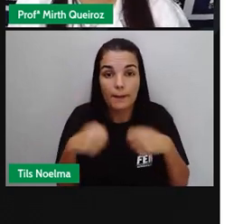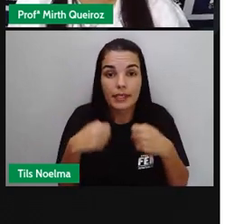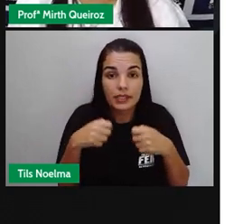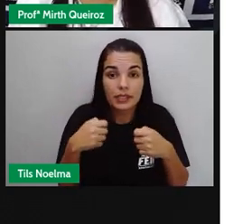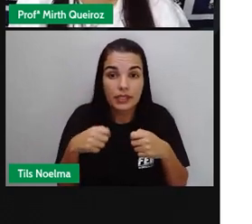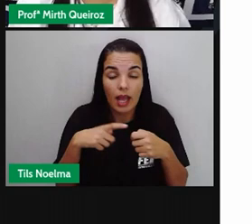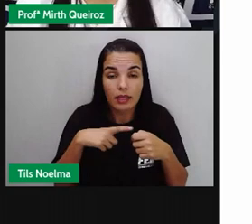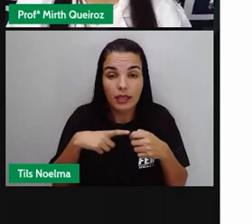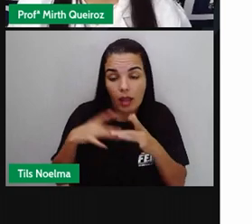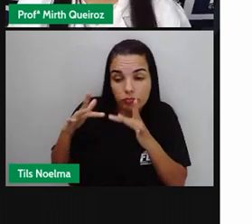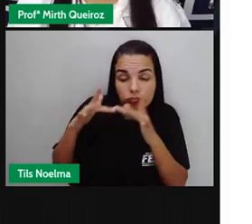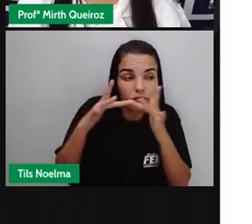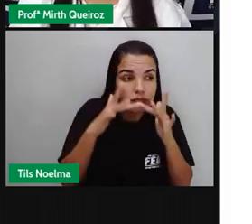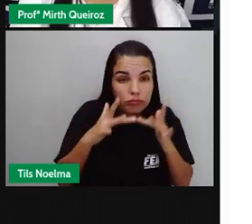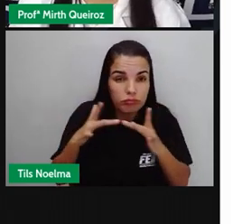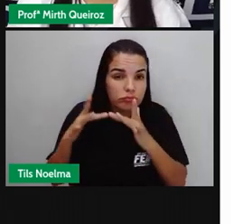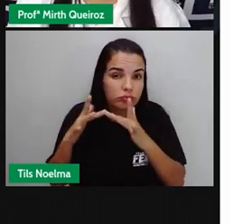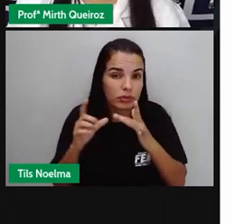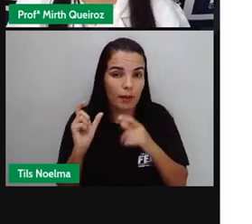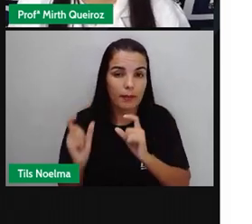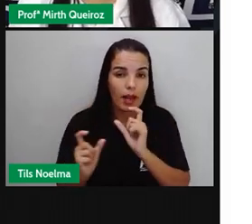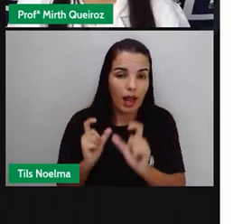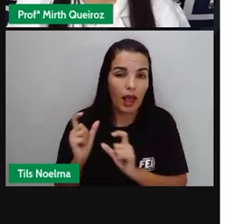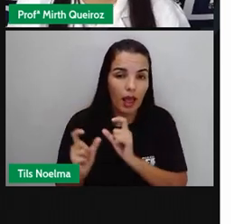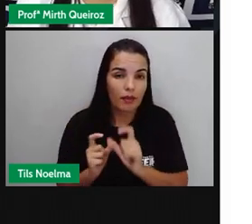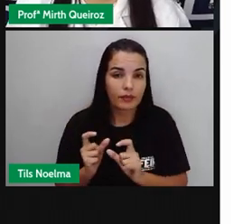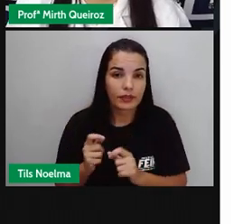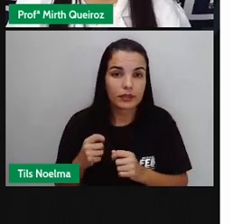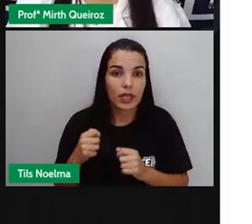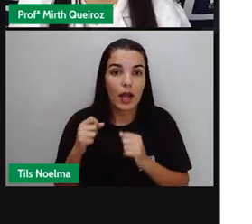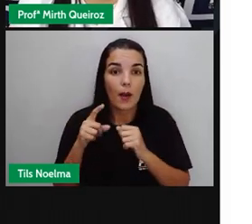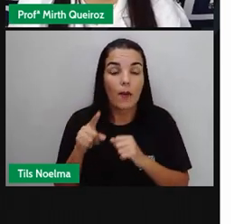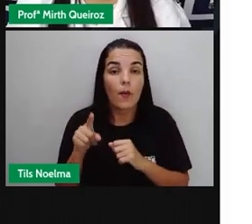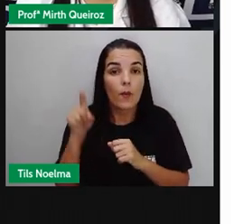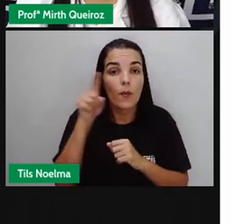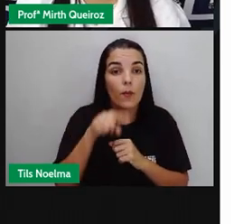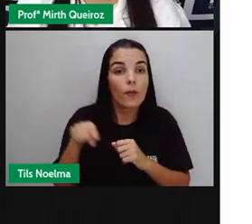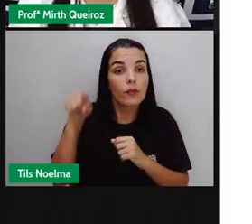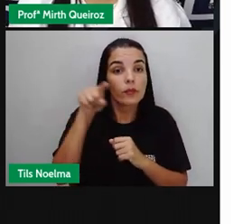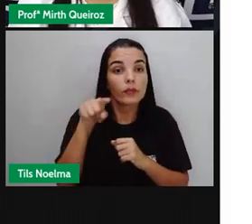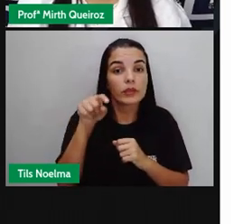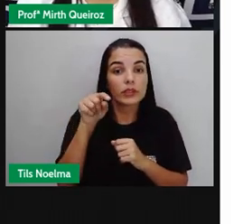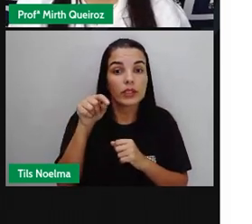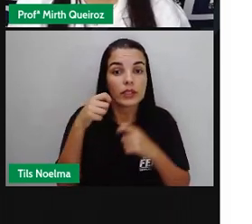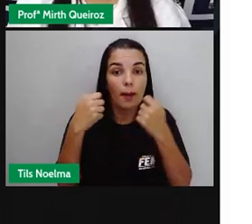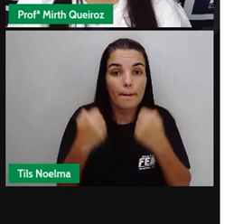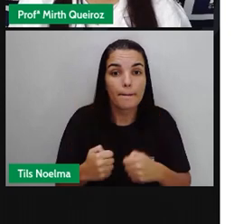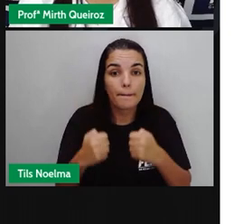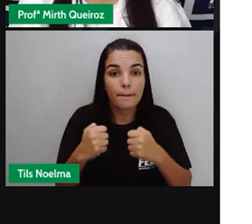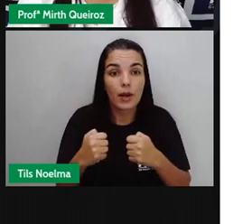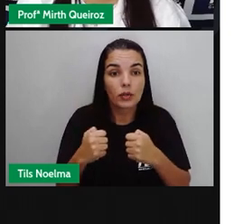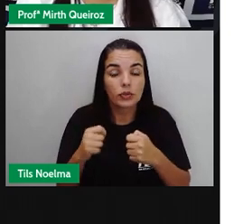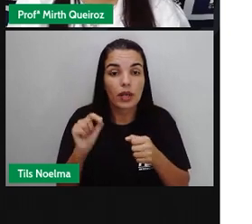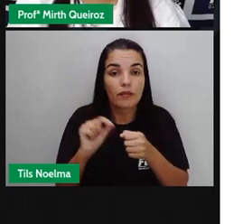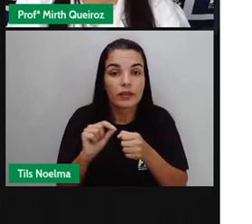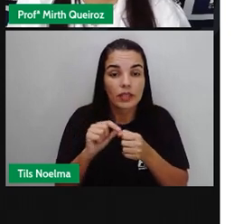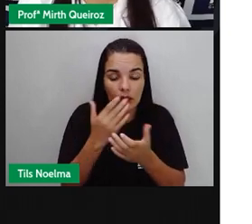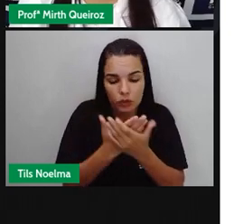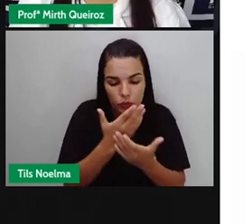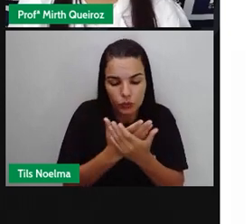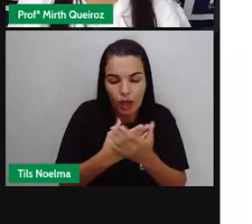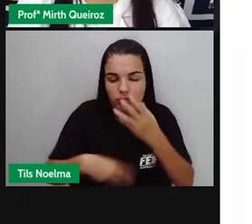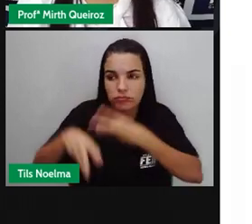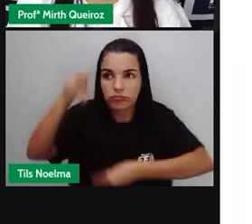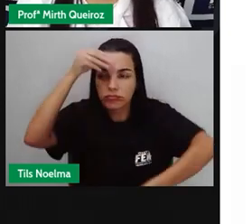conectivos, né? Para construir esse mapa mental. E com esse mapa mental, vocês podem estudar e